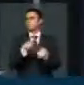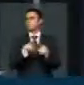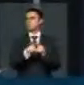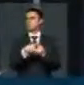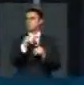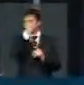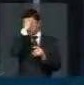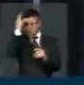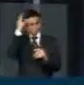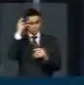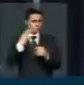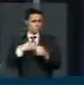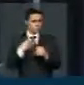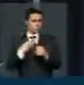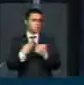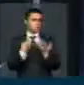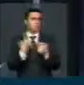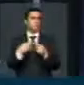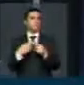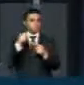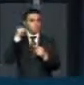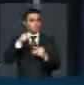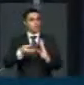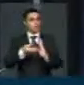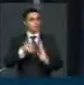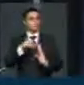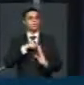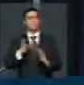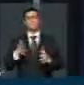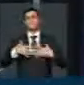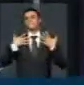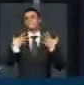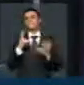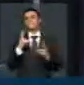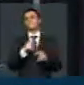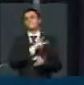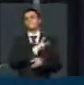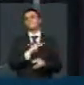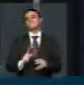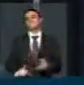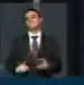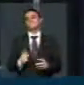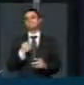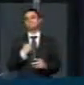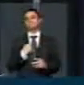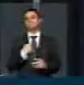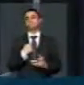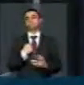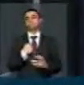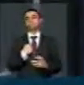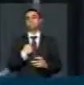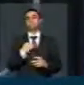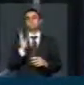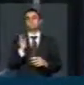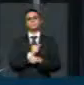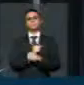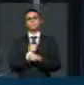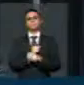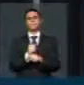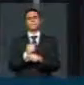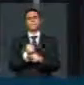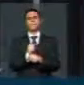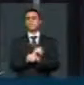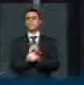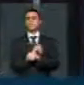nas Prefeituras Municipais, porque aqui nessa Casa tem a honra de presidir, com uma atuação em mais de 20 anos